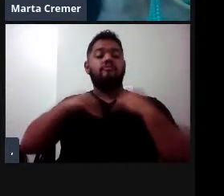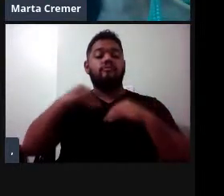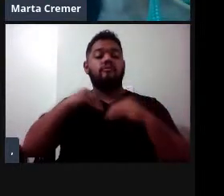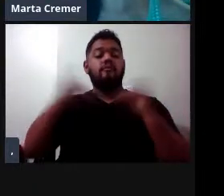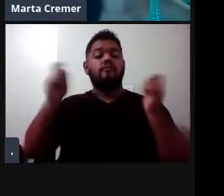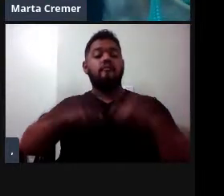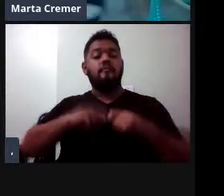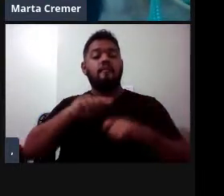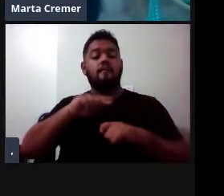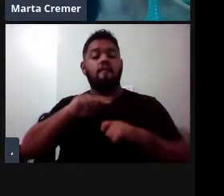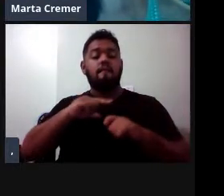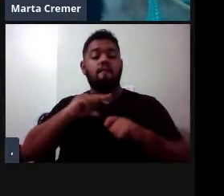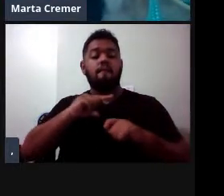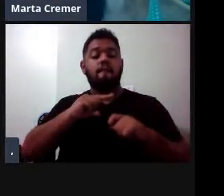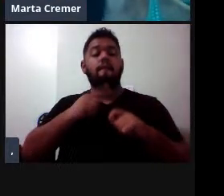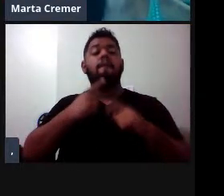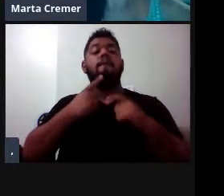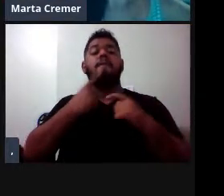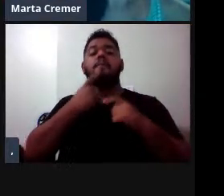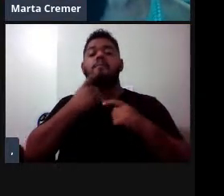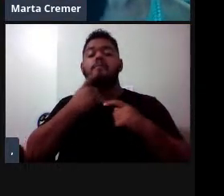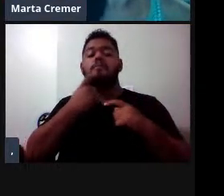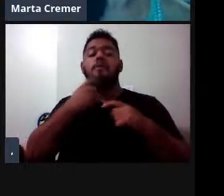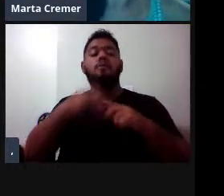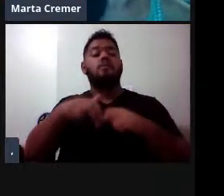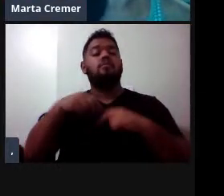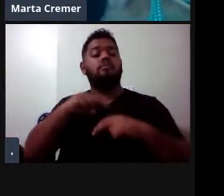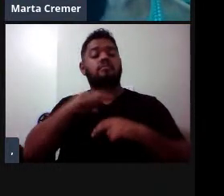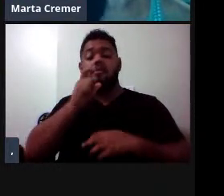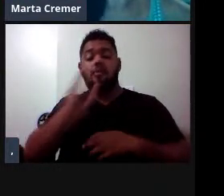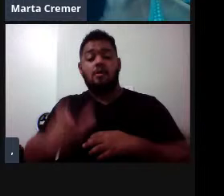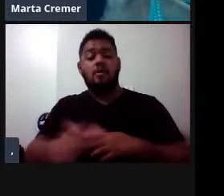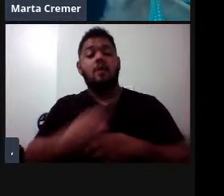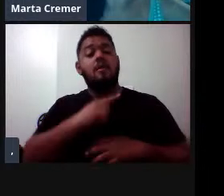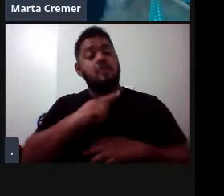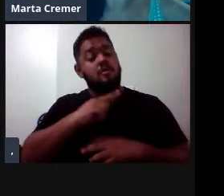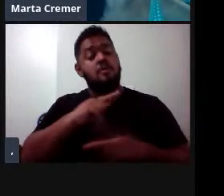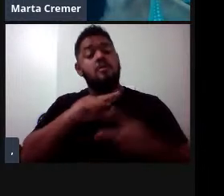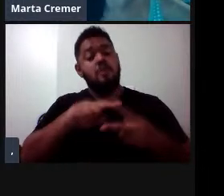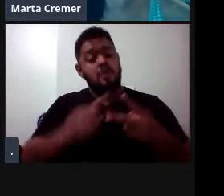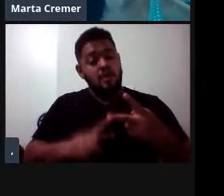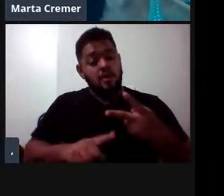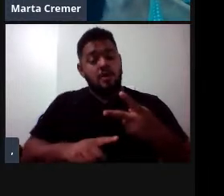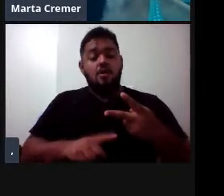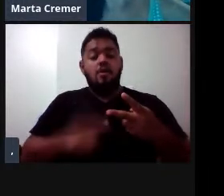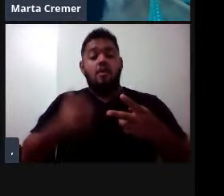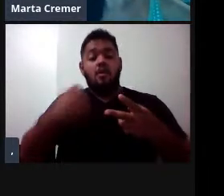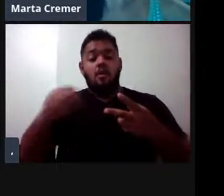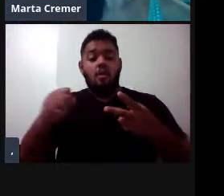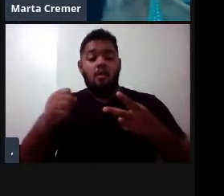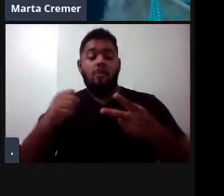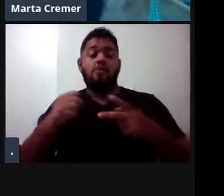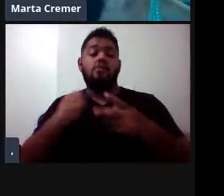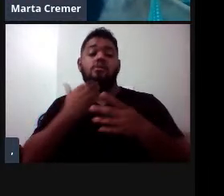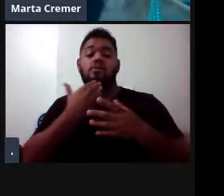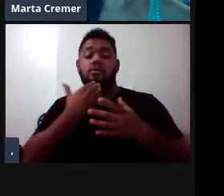tonalidade avermelhada, por isso receber esse nome, né. Então, a gente tem dois gêneros e oito espécies nessa família,